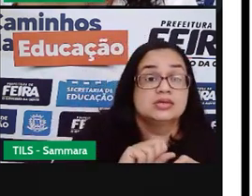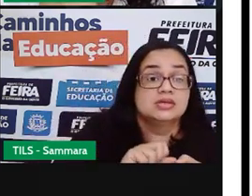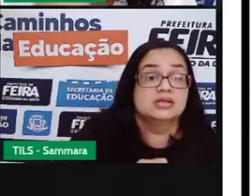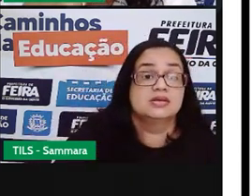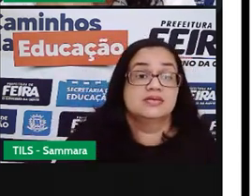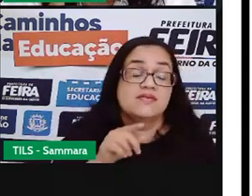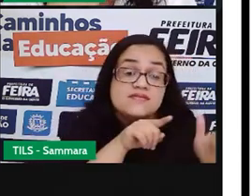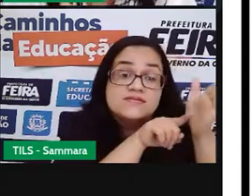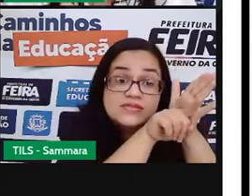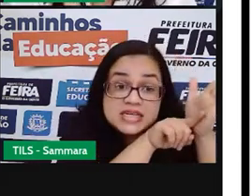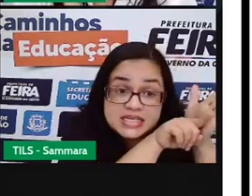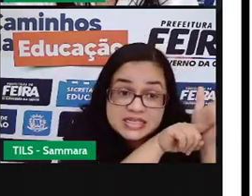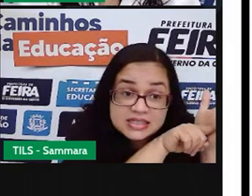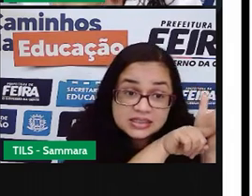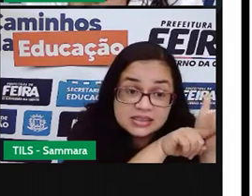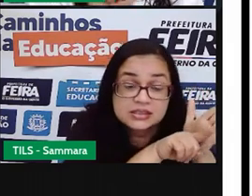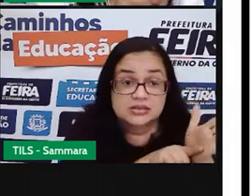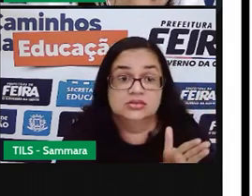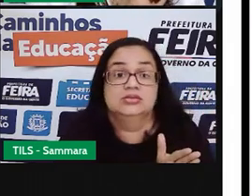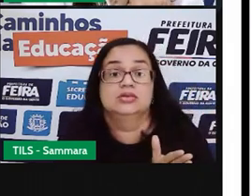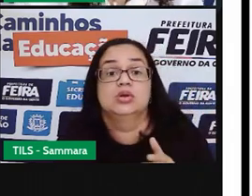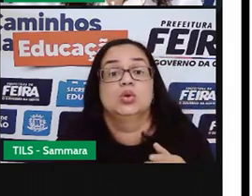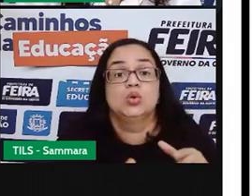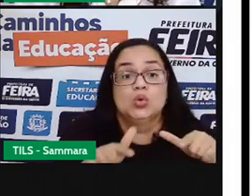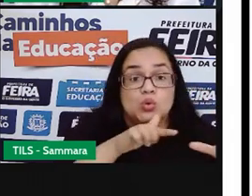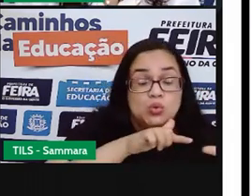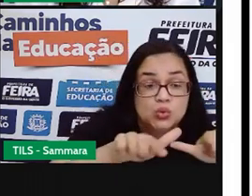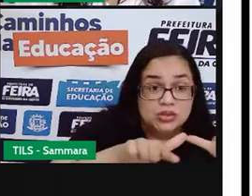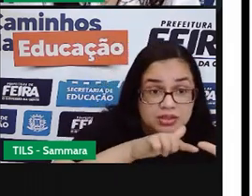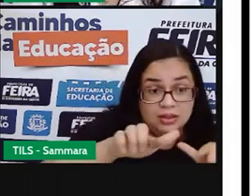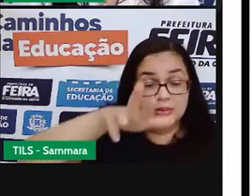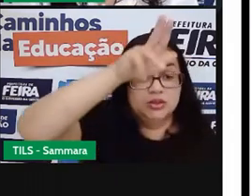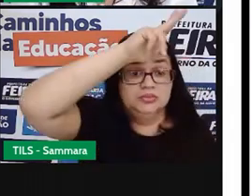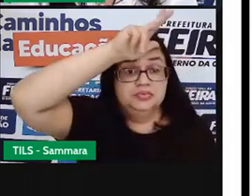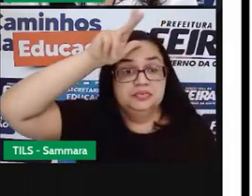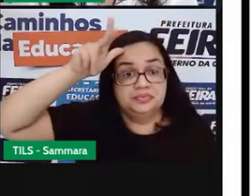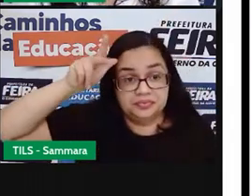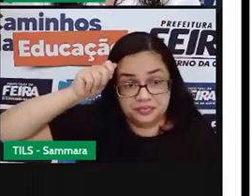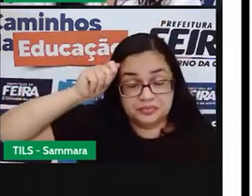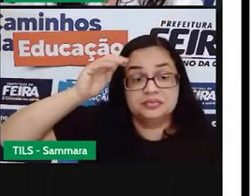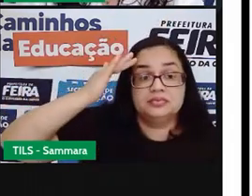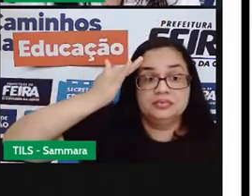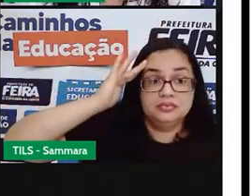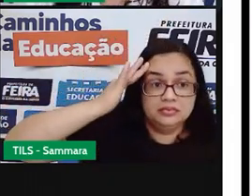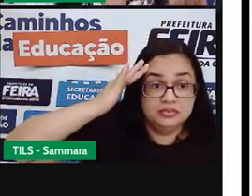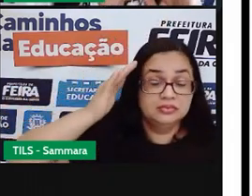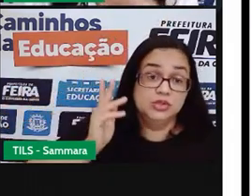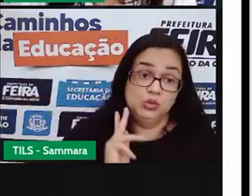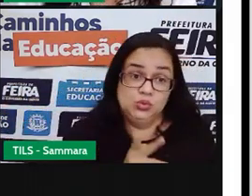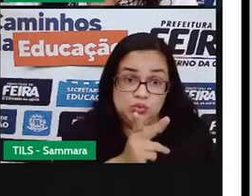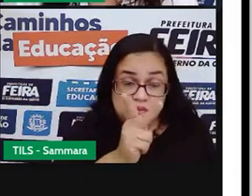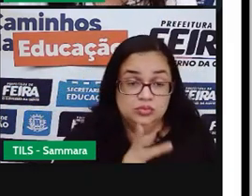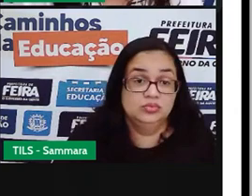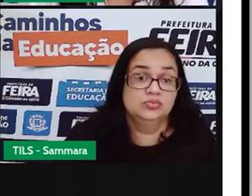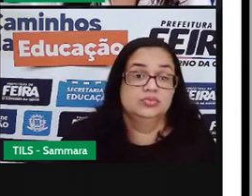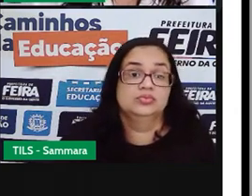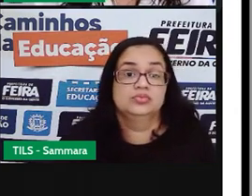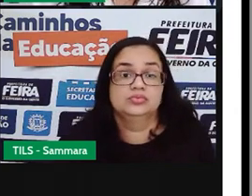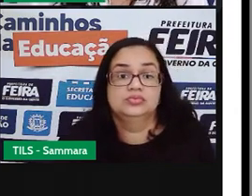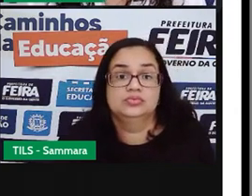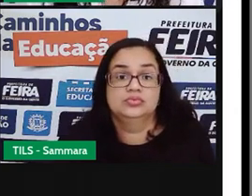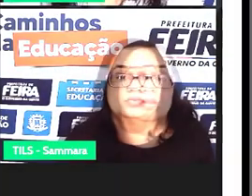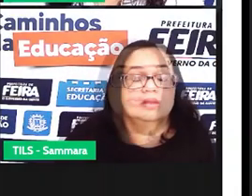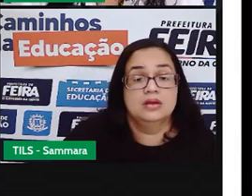fiscalizando o trabalho da Prefeitura. Entendeu? Vamos para a próxima notícia.